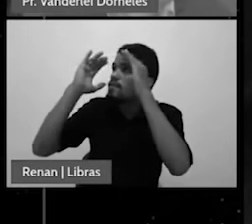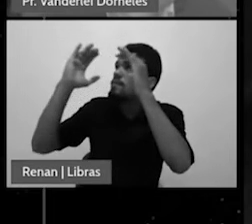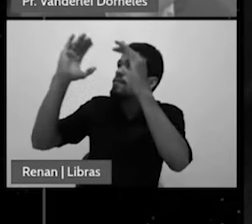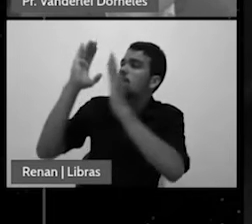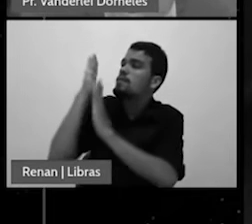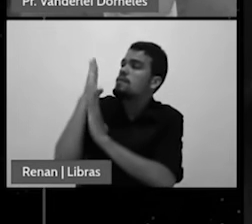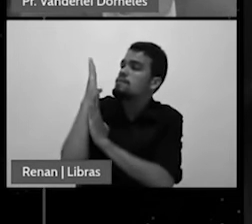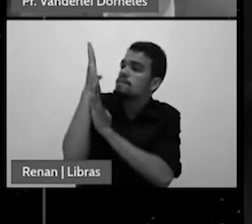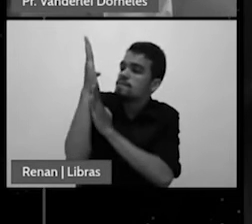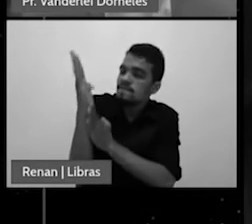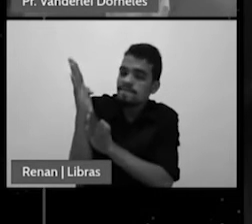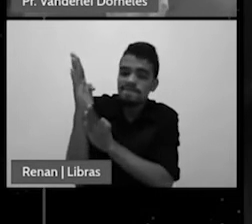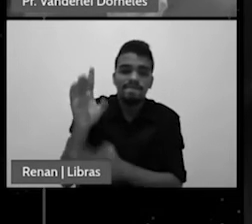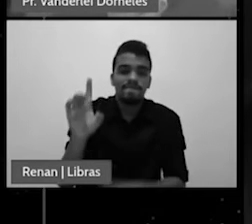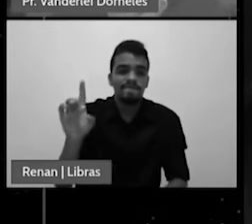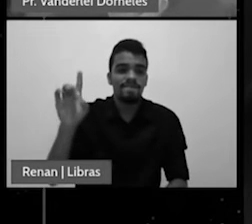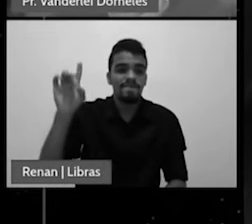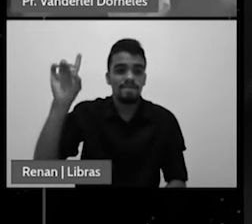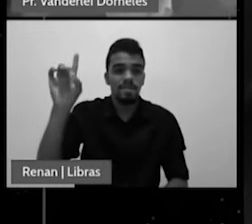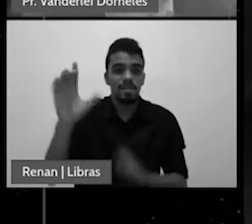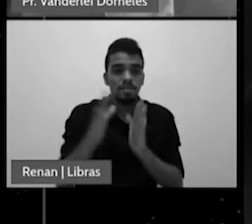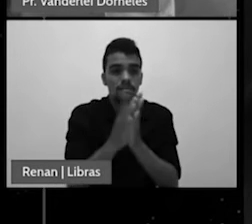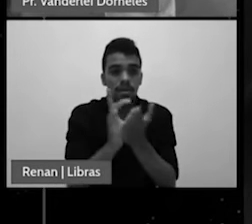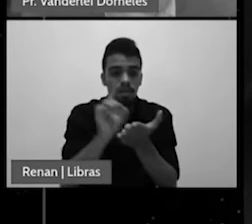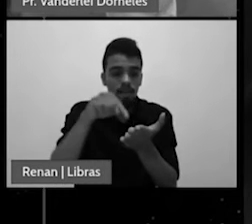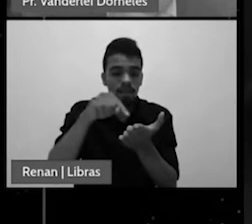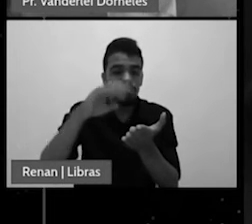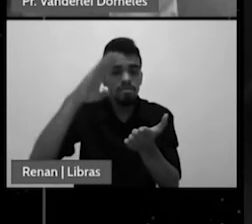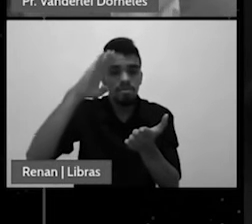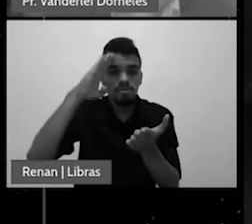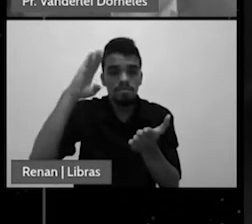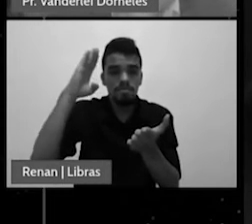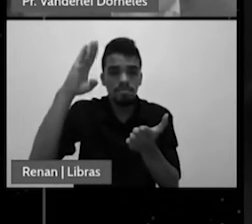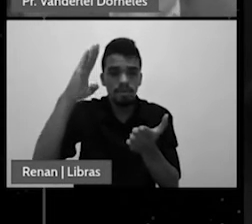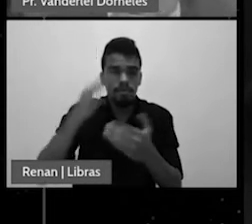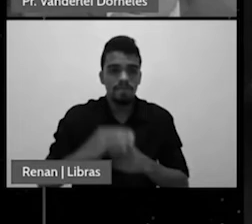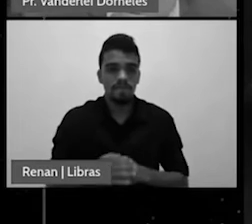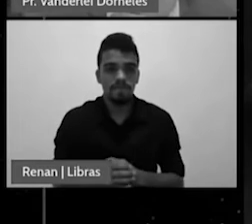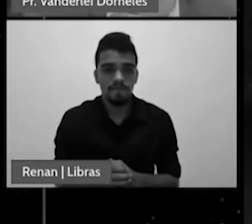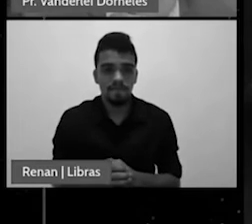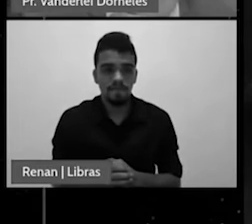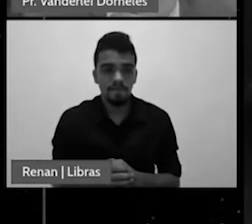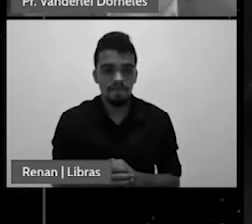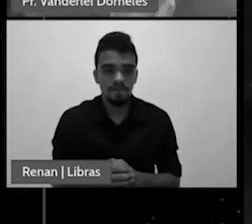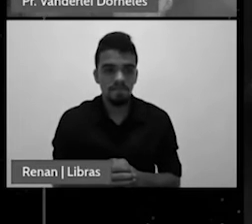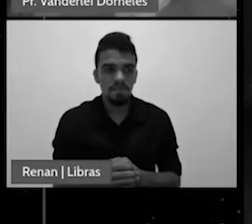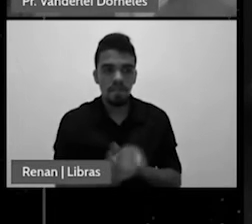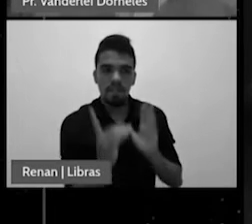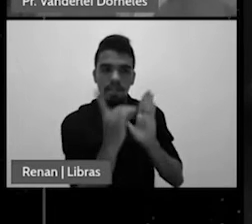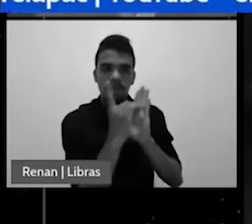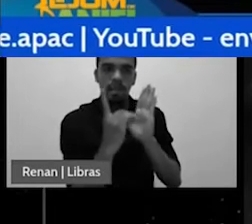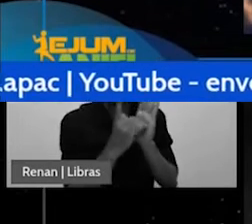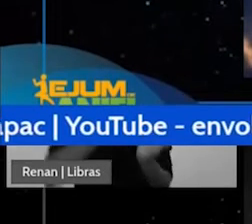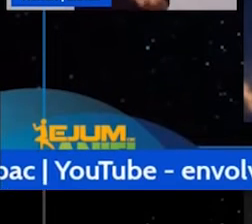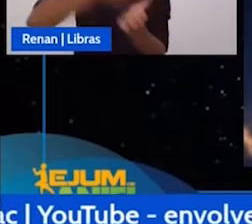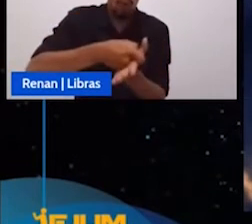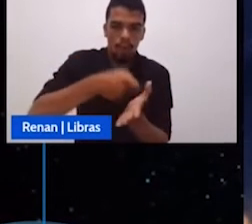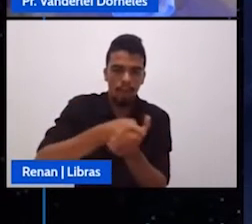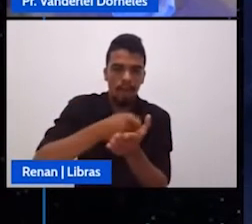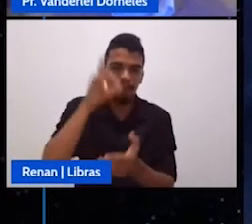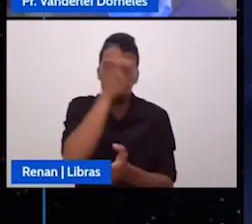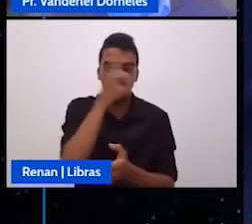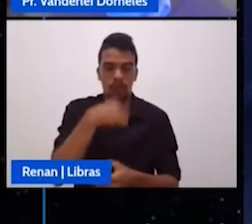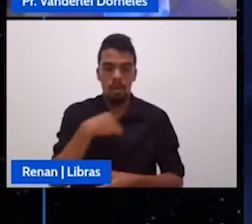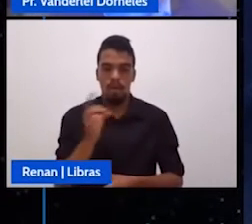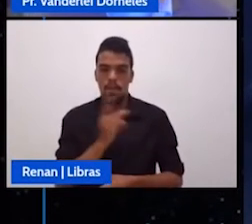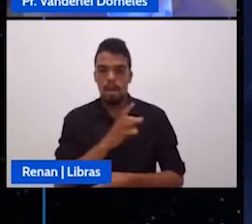e restrita a palavra de Deus quando falamos de decreto dominical não é para que você tenha medo dos acontecimentos futuros é principalmente